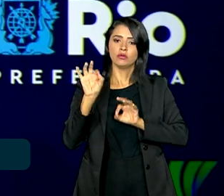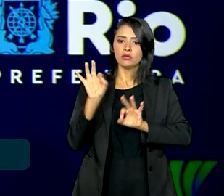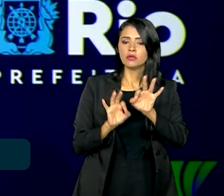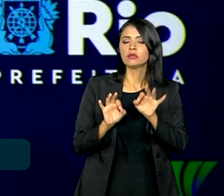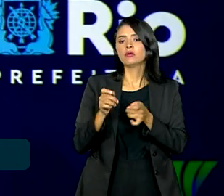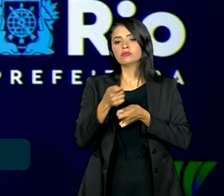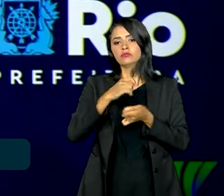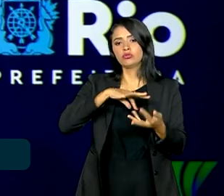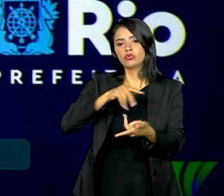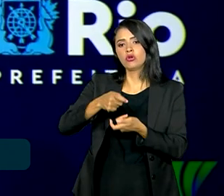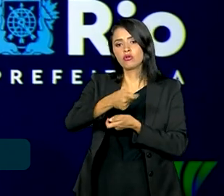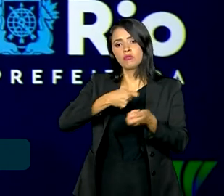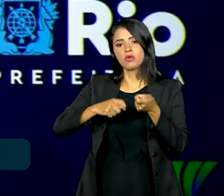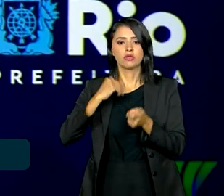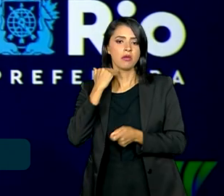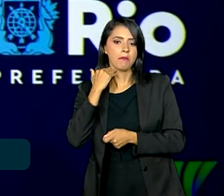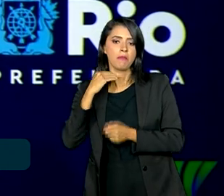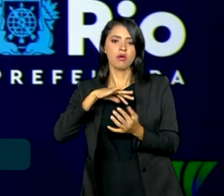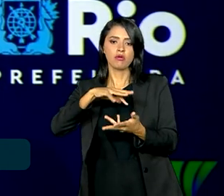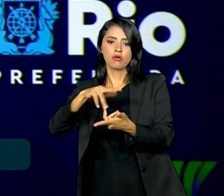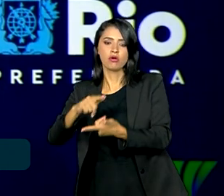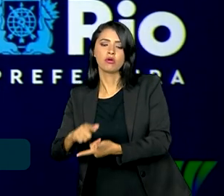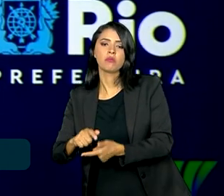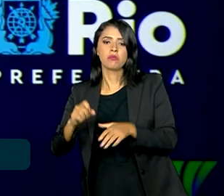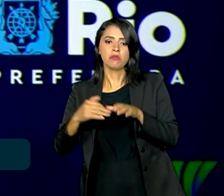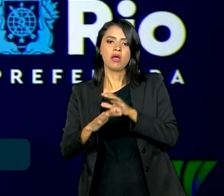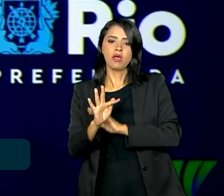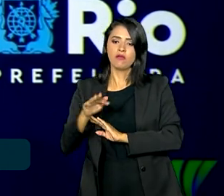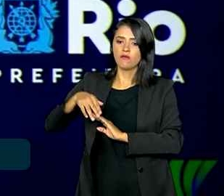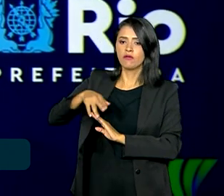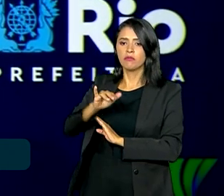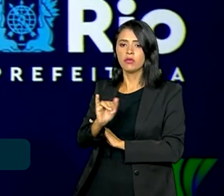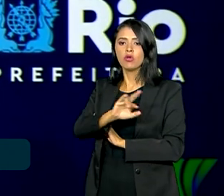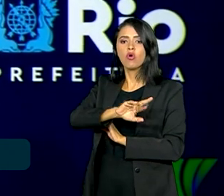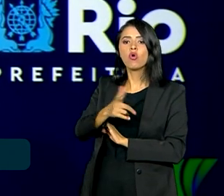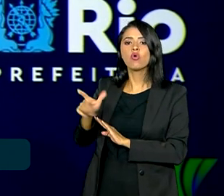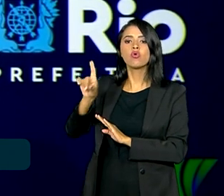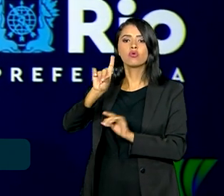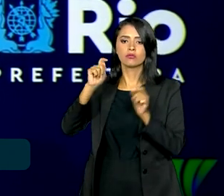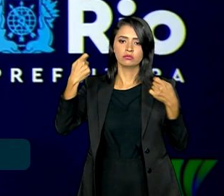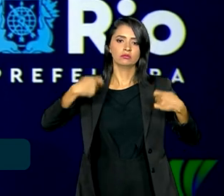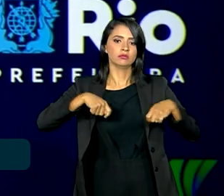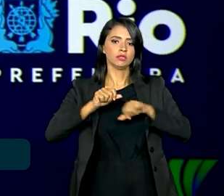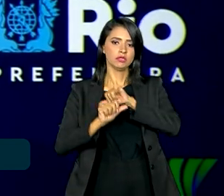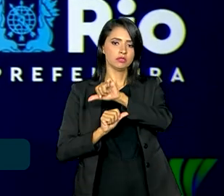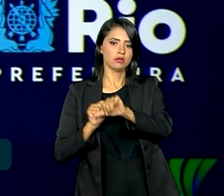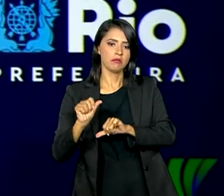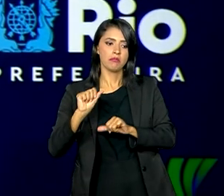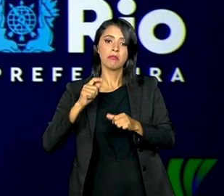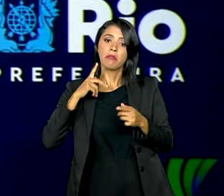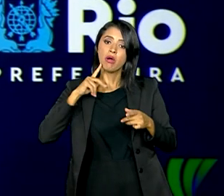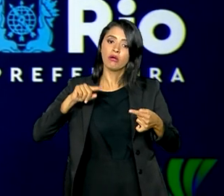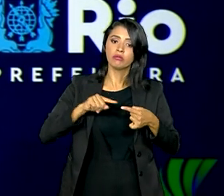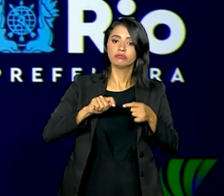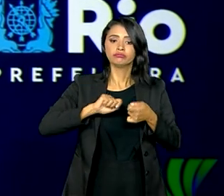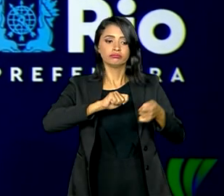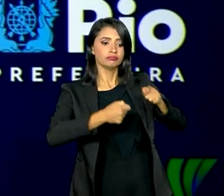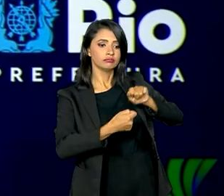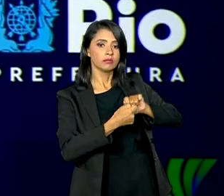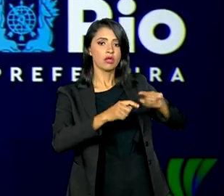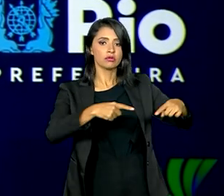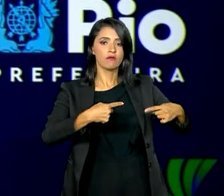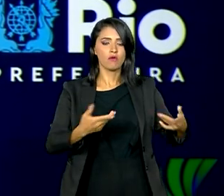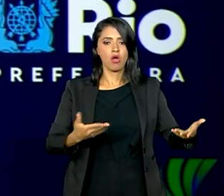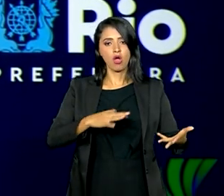Banco Mundial e Fundo Monetário Internacional, entre outras, precisam de reforma para se adaptarem aos desafios